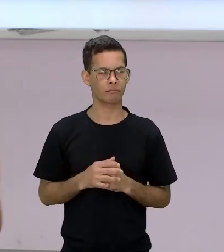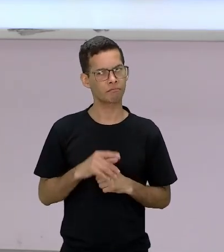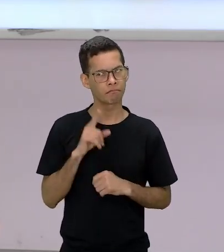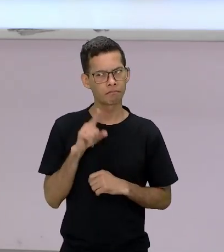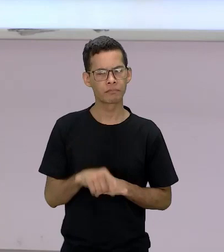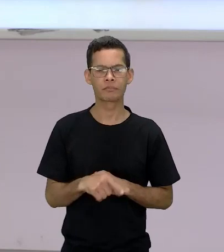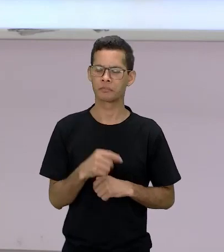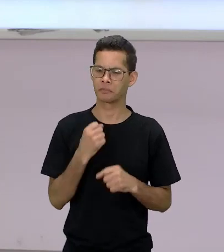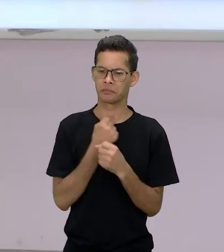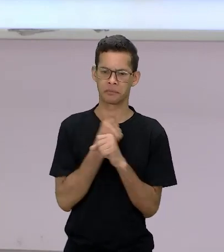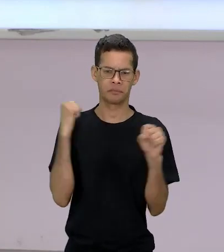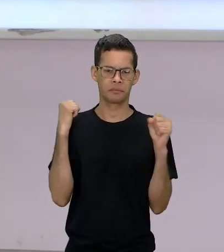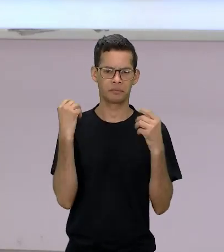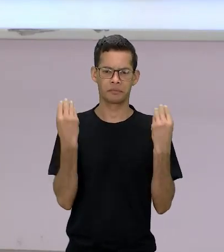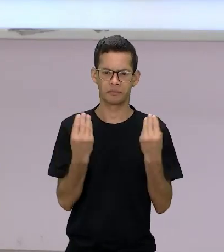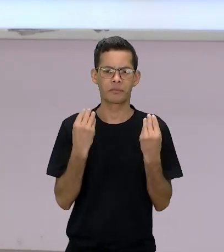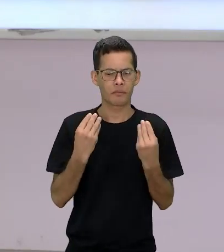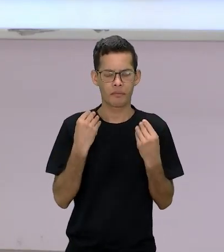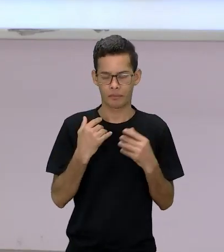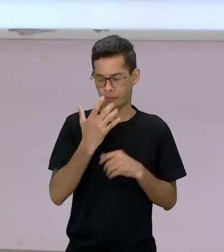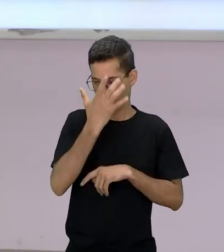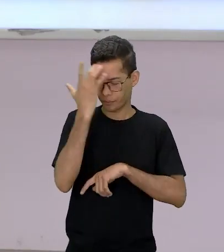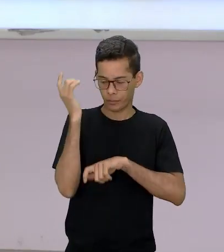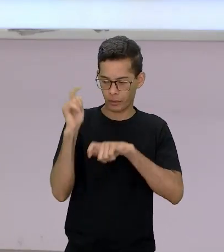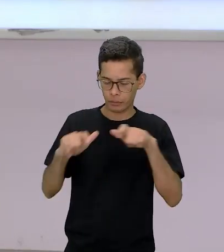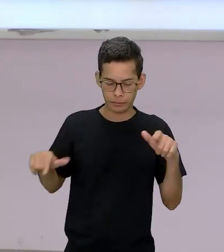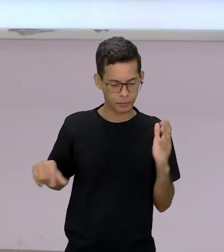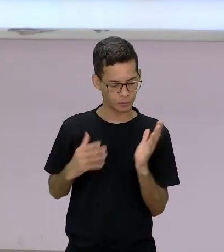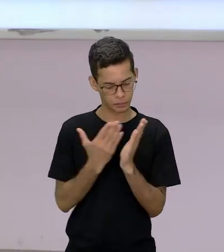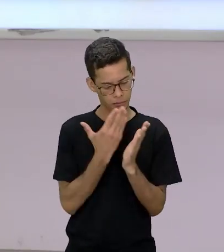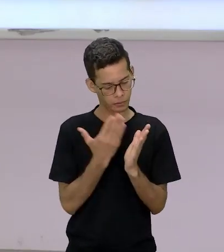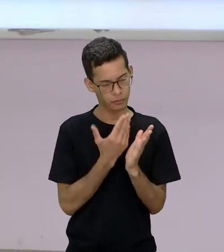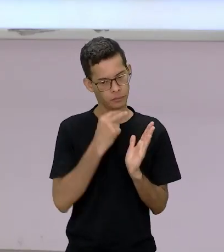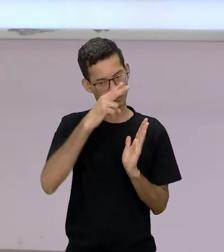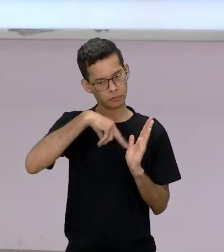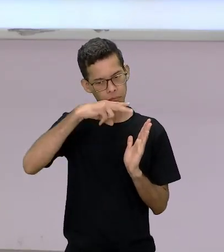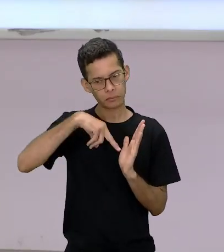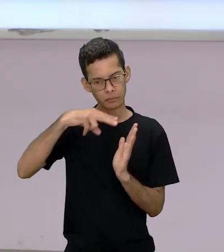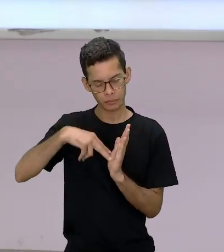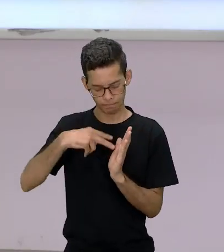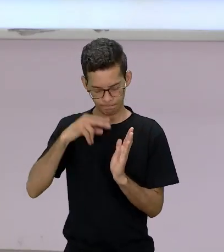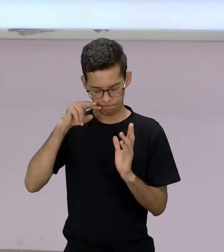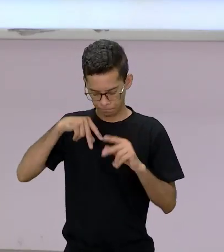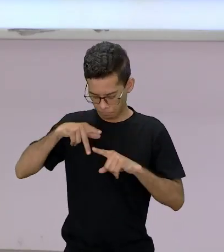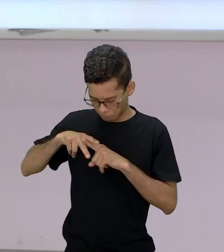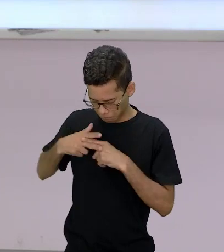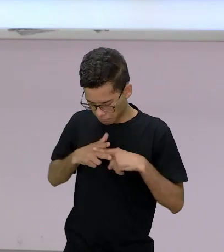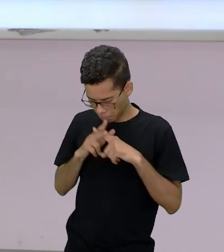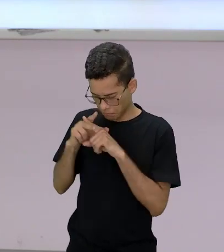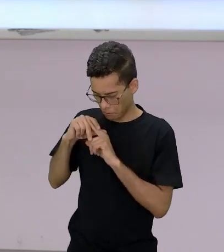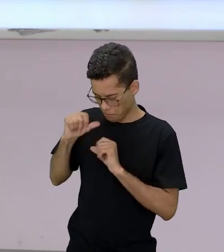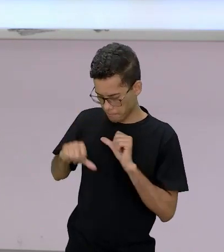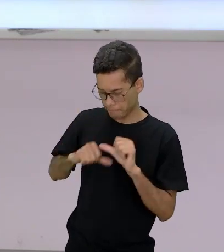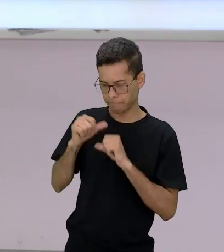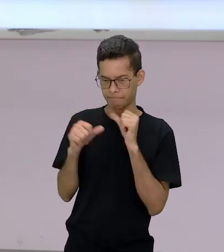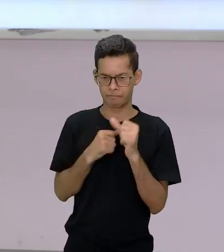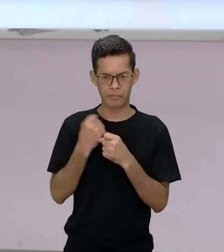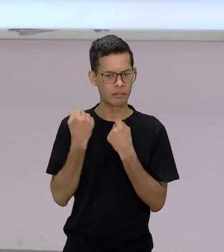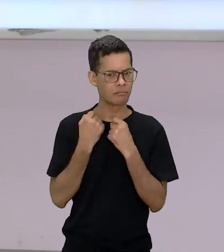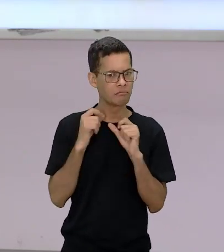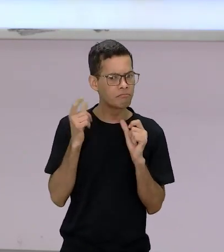impossível um ser humano ter contato com isso aqui e não sair dele com